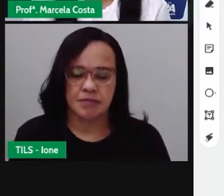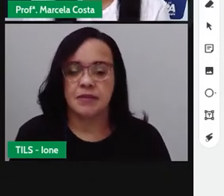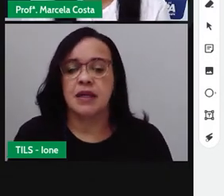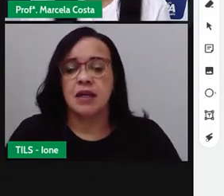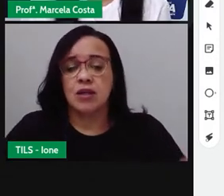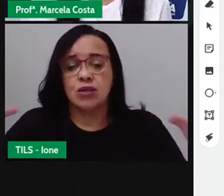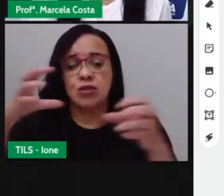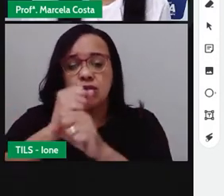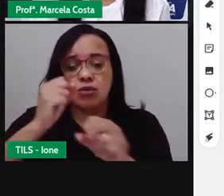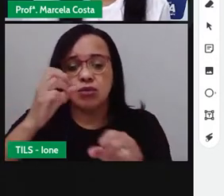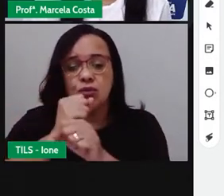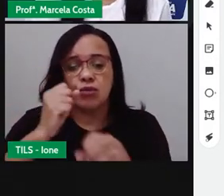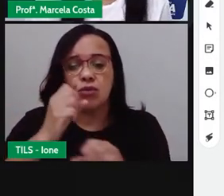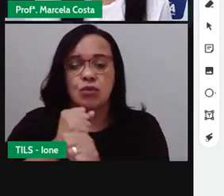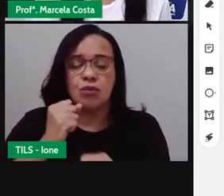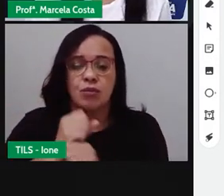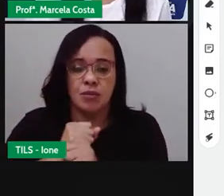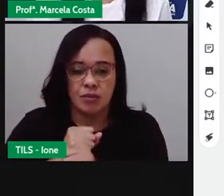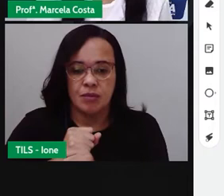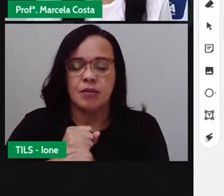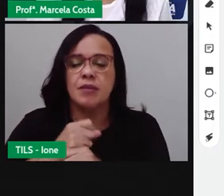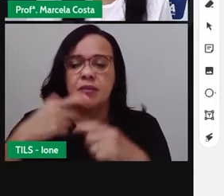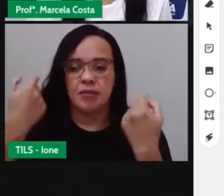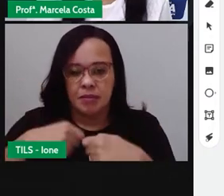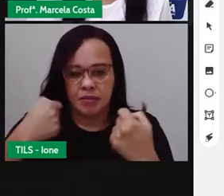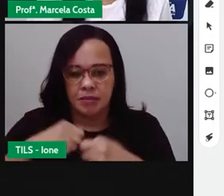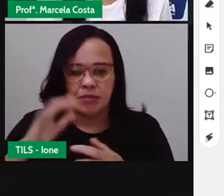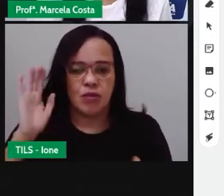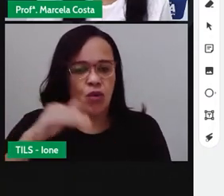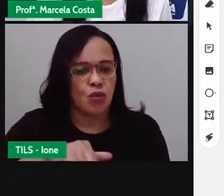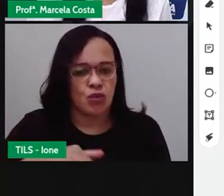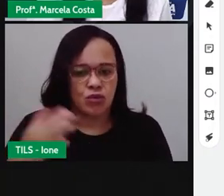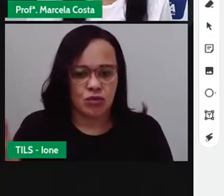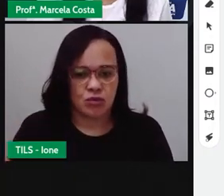sempre da direita para a esquerda.